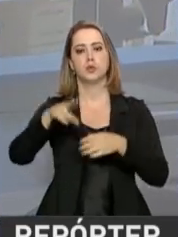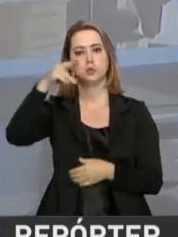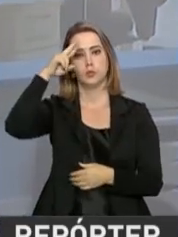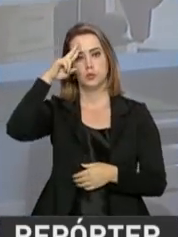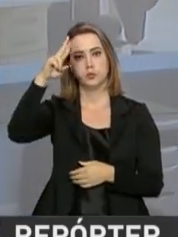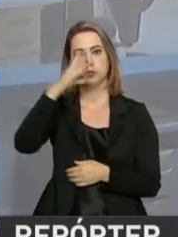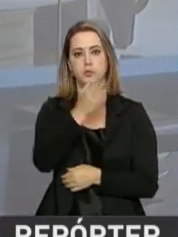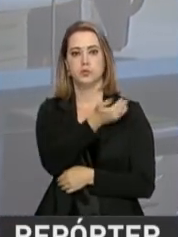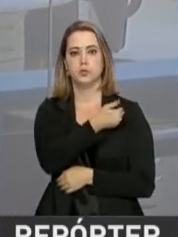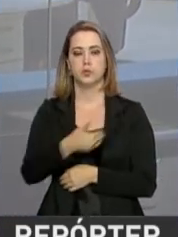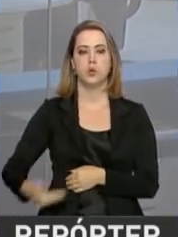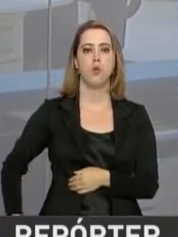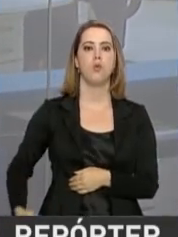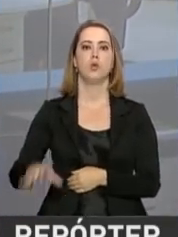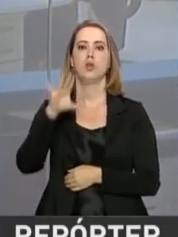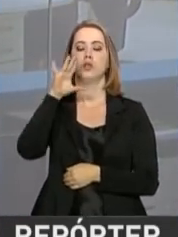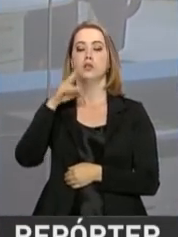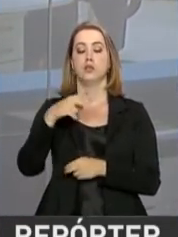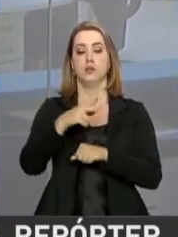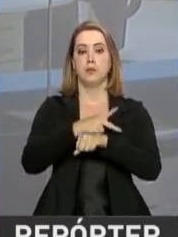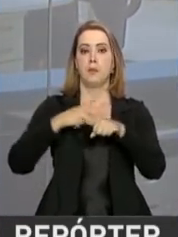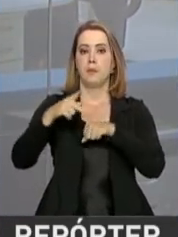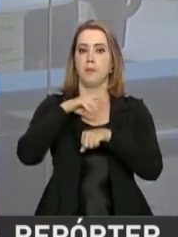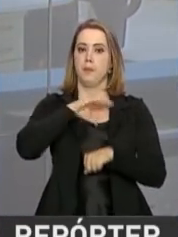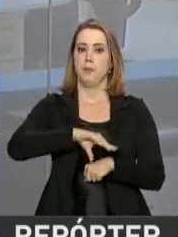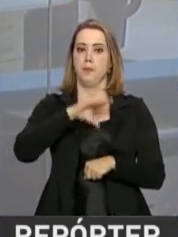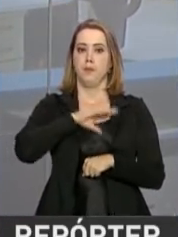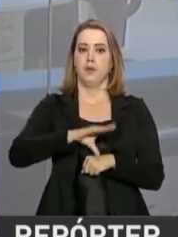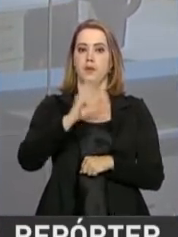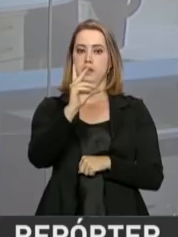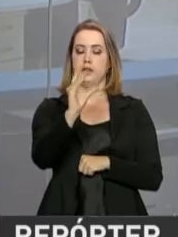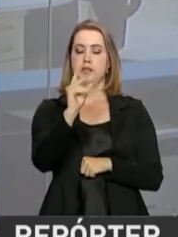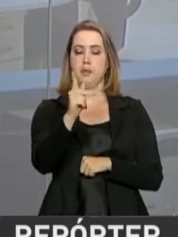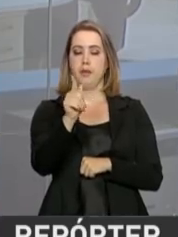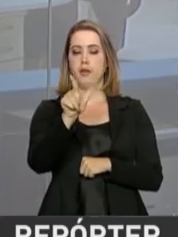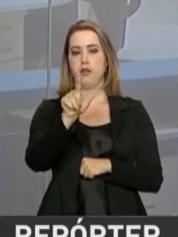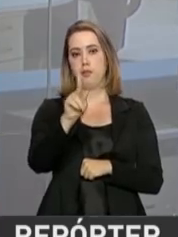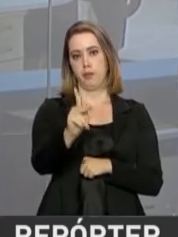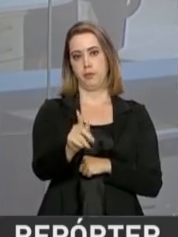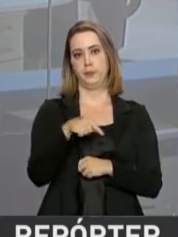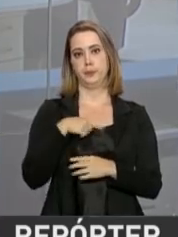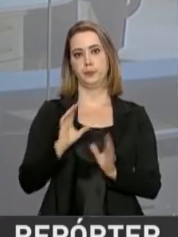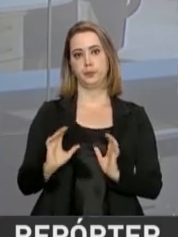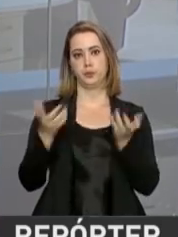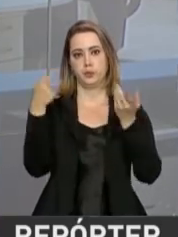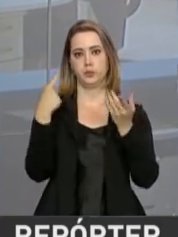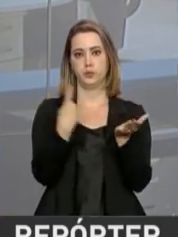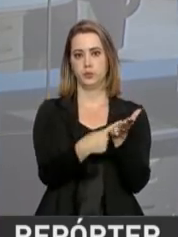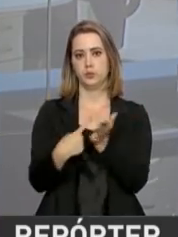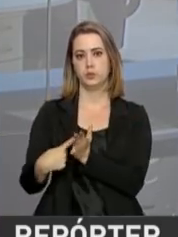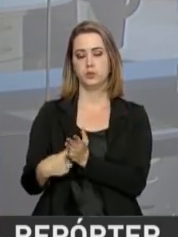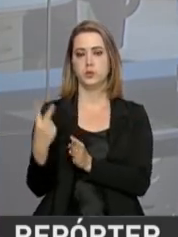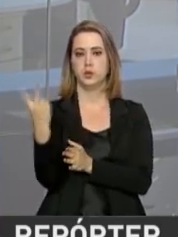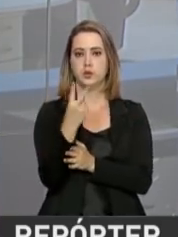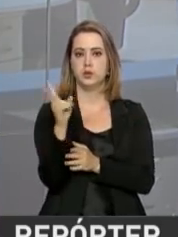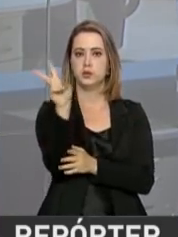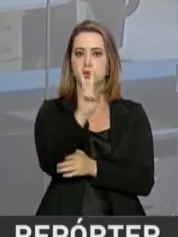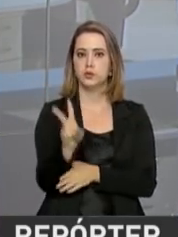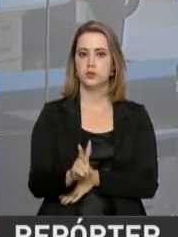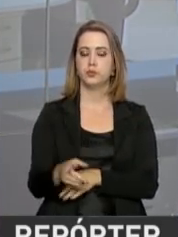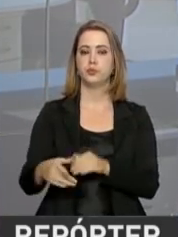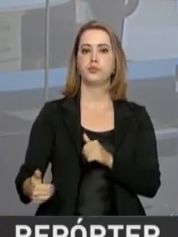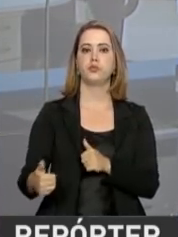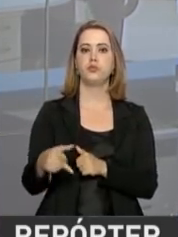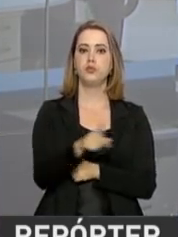Governo da Comunidade dos Países de Língua Portuguesa, a CPLP. O evento marcou o retorno do Brasil pela segunda vez à